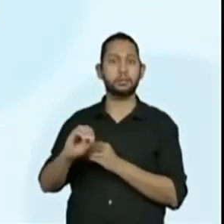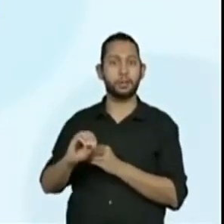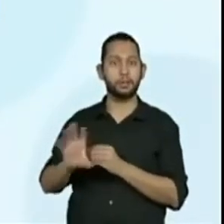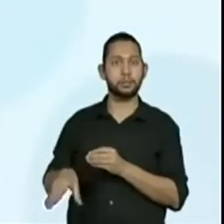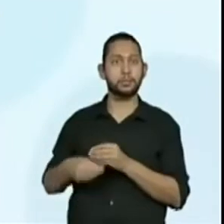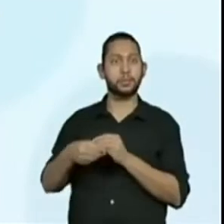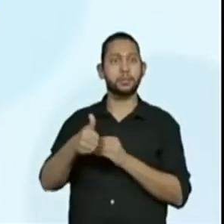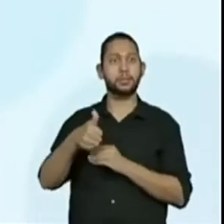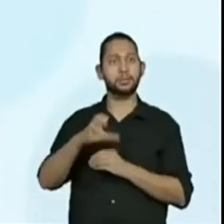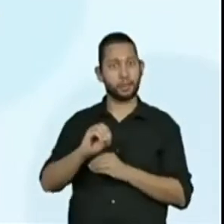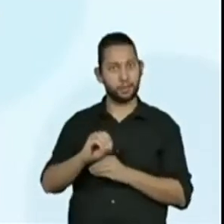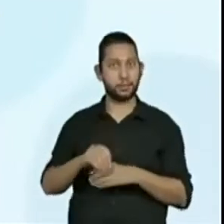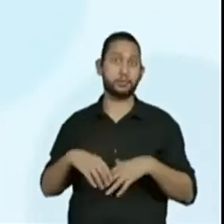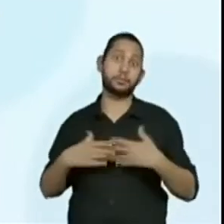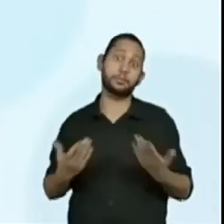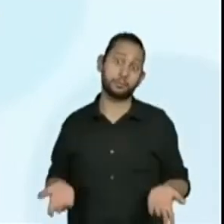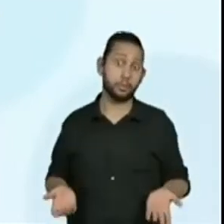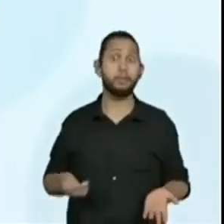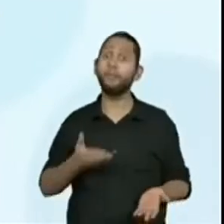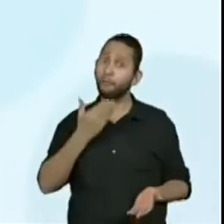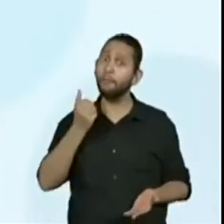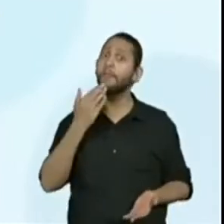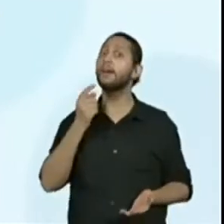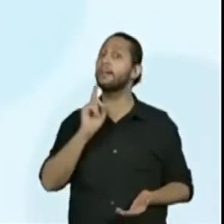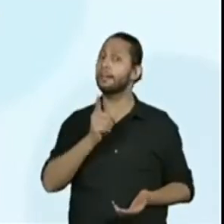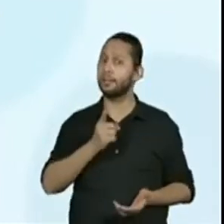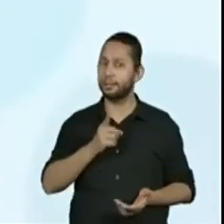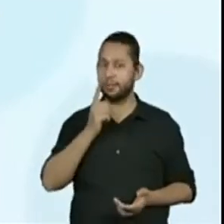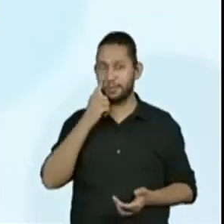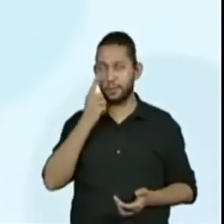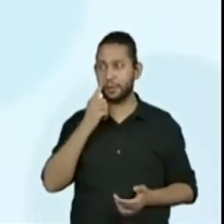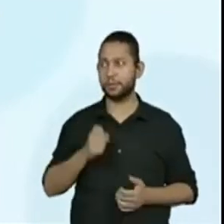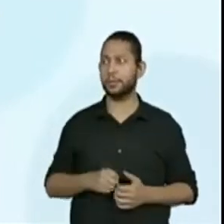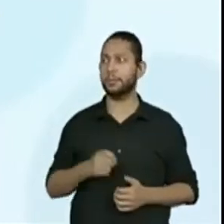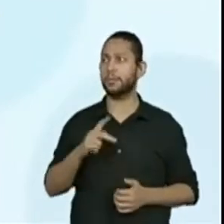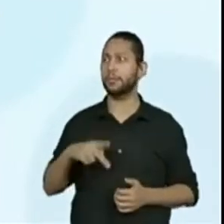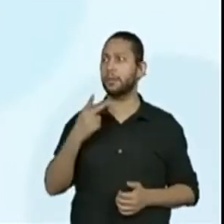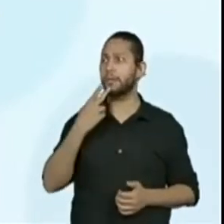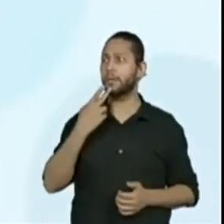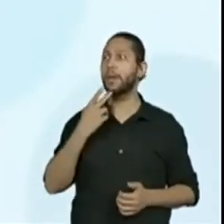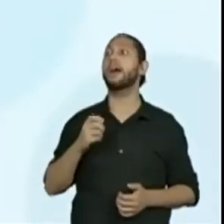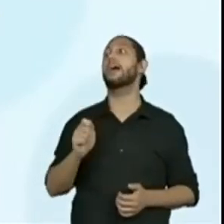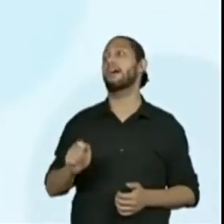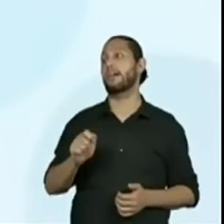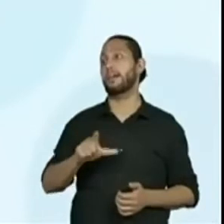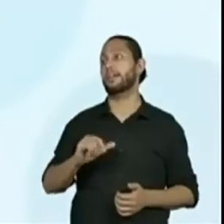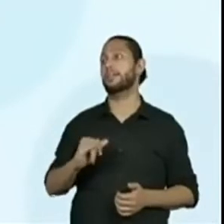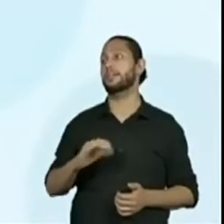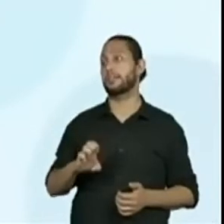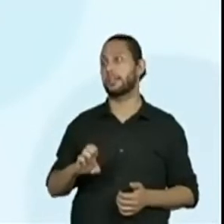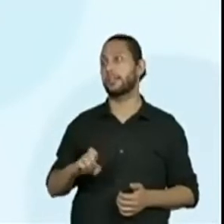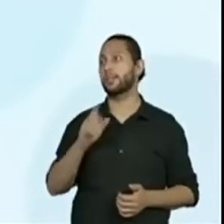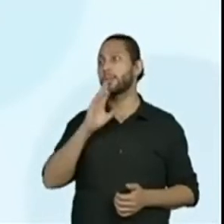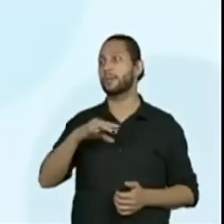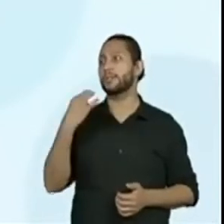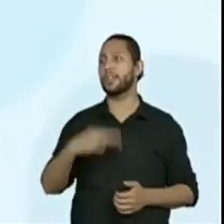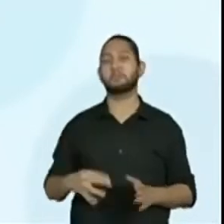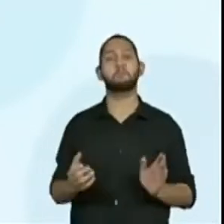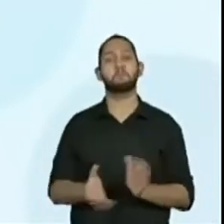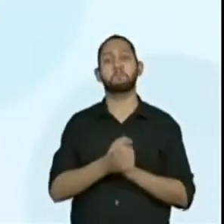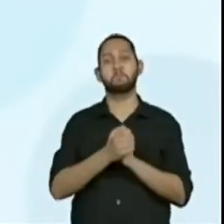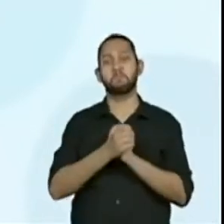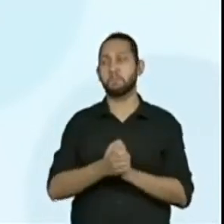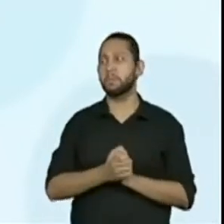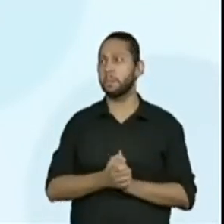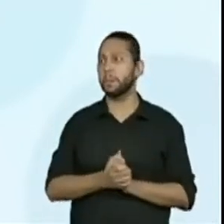ele está meio quebradinho aí, mas não está difícil, né? A professora Célia falou que a aluna Alice respondeu corretamente. Certo? E